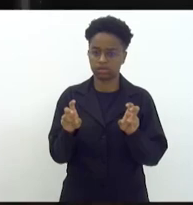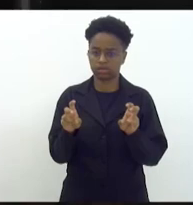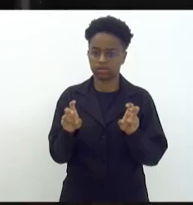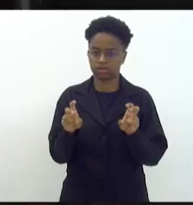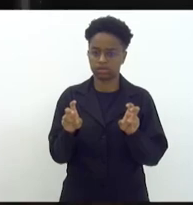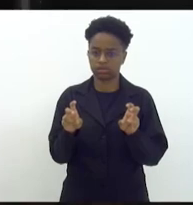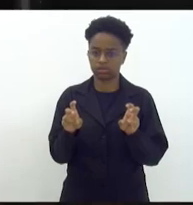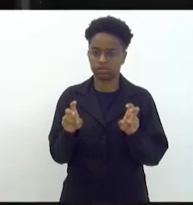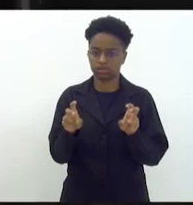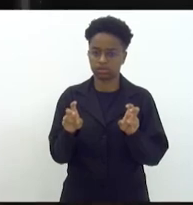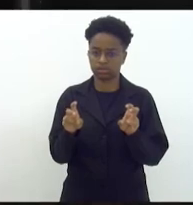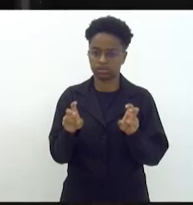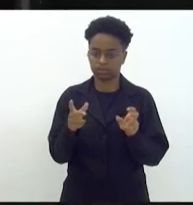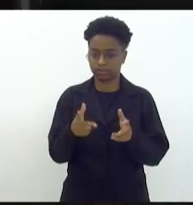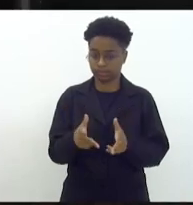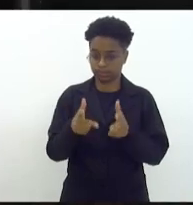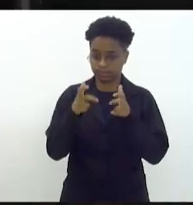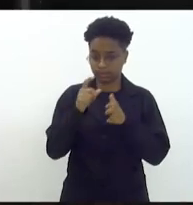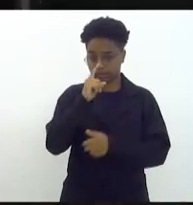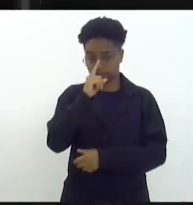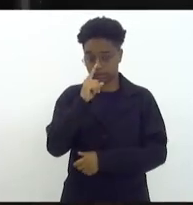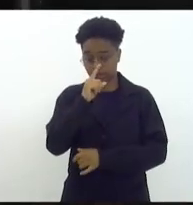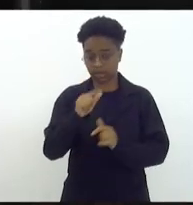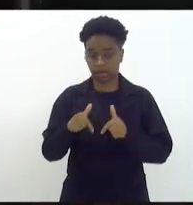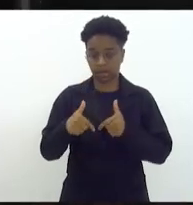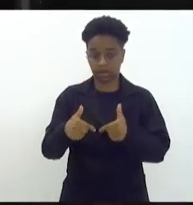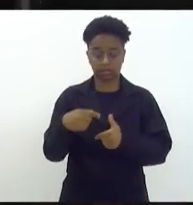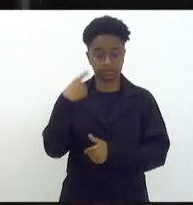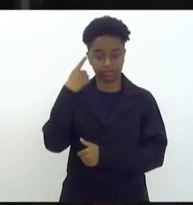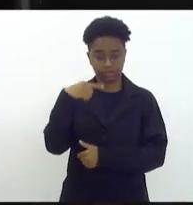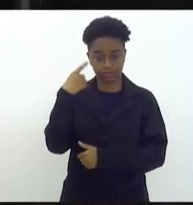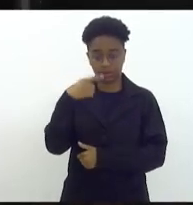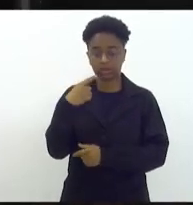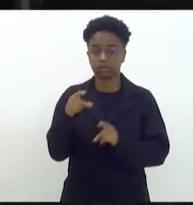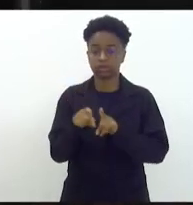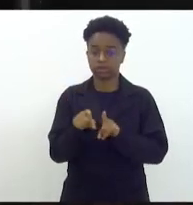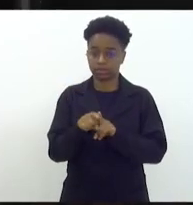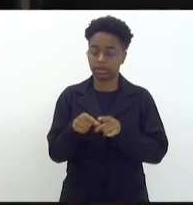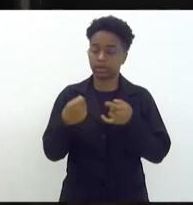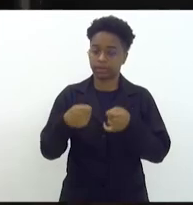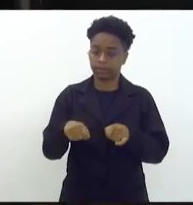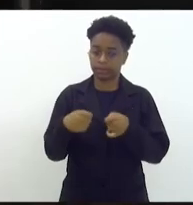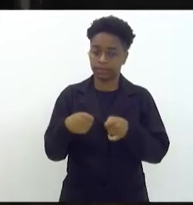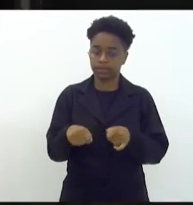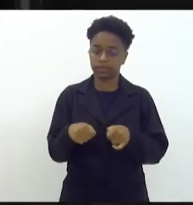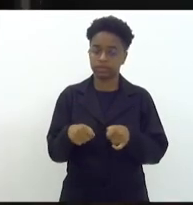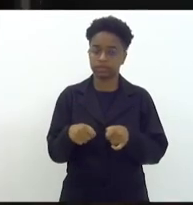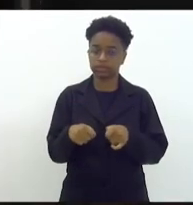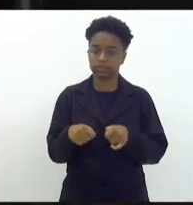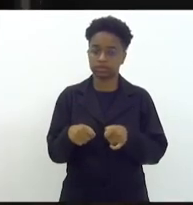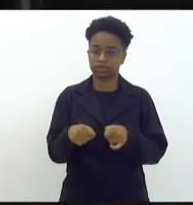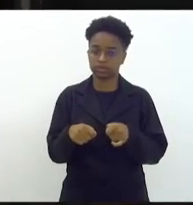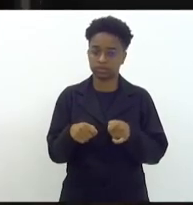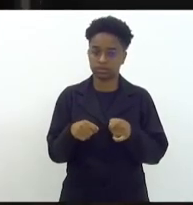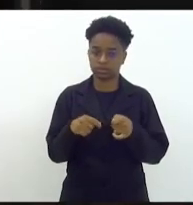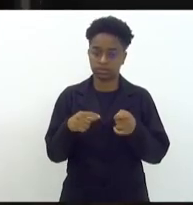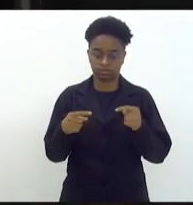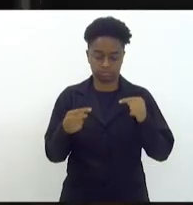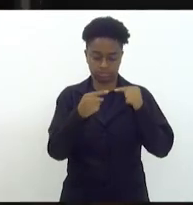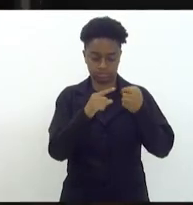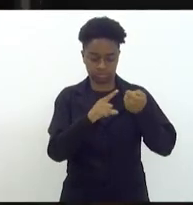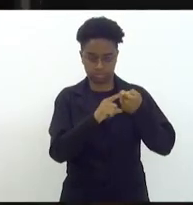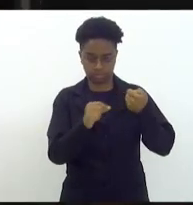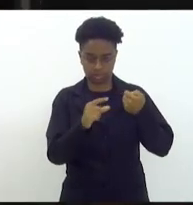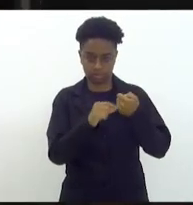sobre reconhecer o risco da atividade profissional de advogados e a efetiva necessidade exigida para o disposto no artigo 6º,